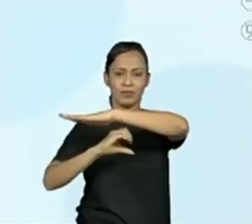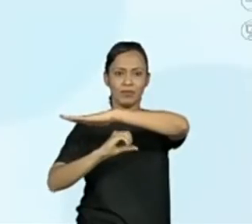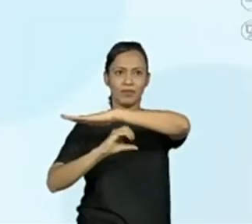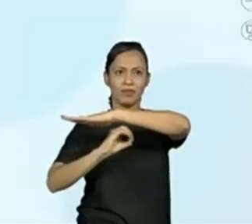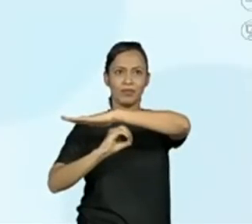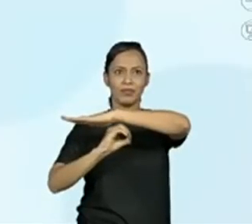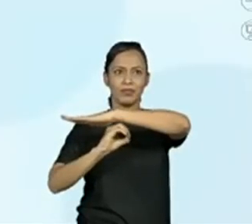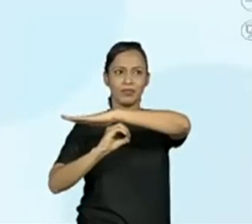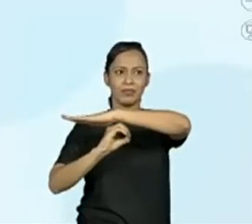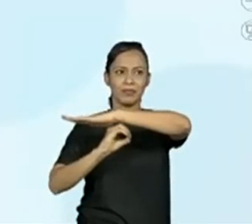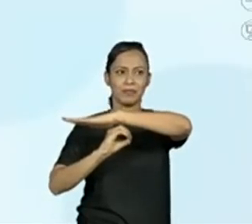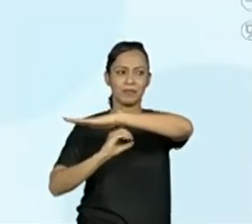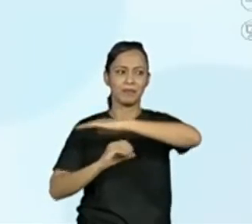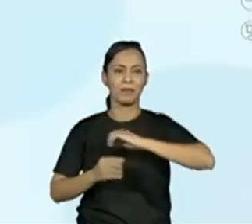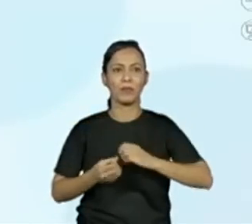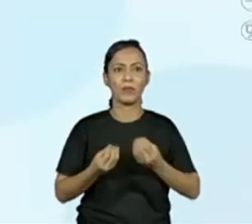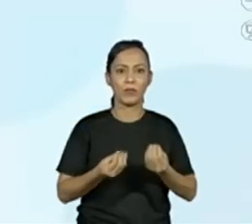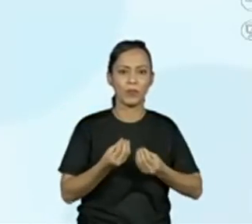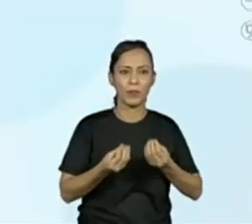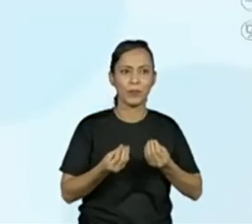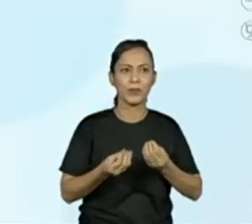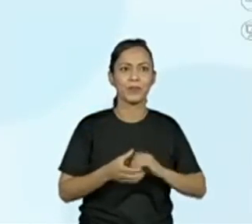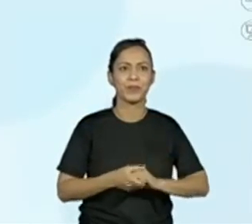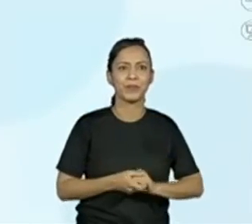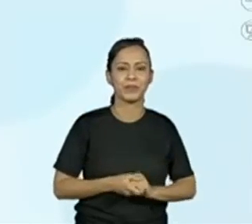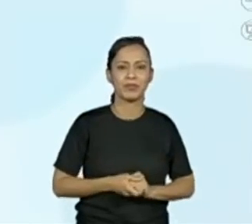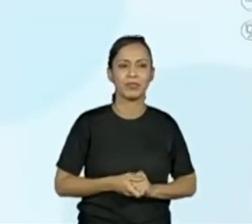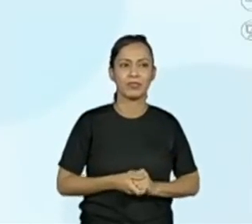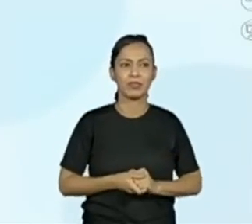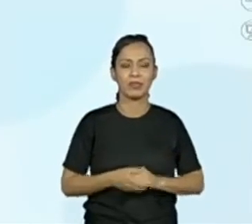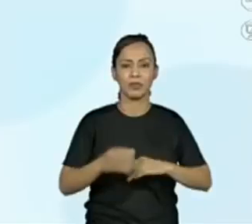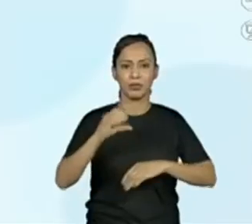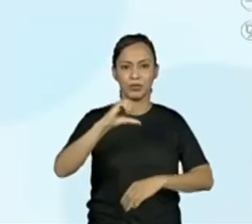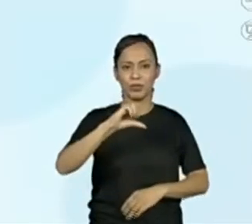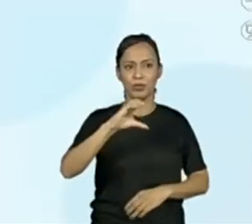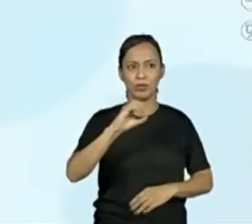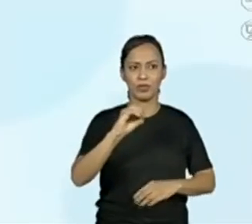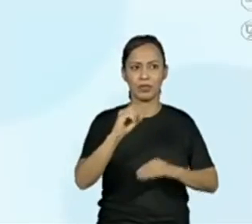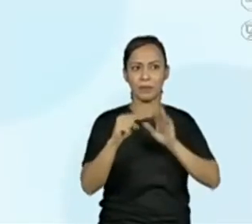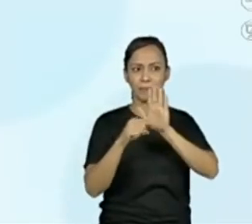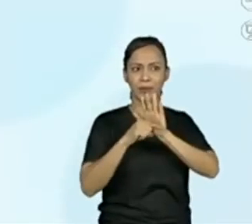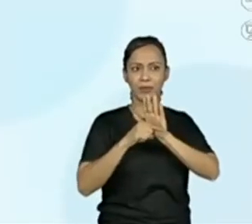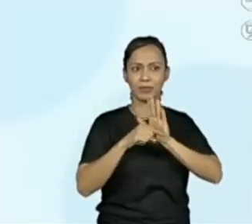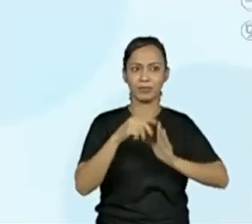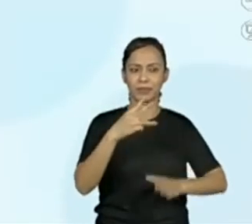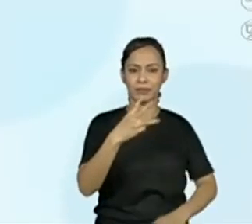tem 10, 20 e 30 também. Exatamente. 90 menos 30.